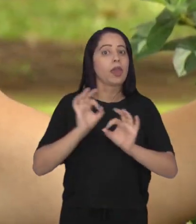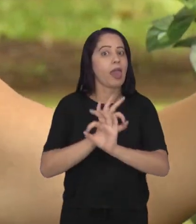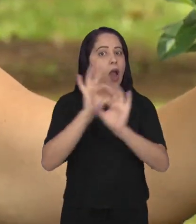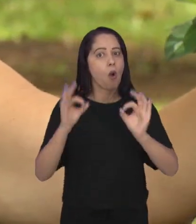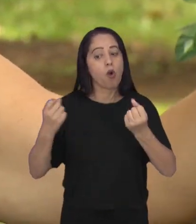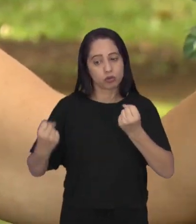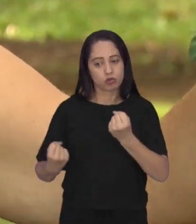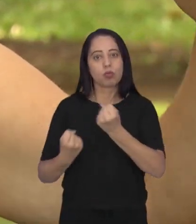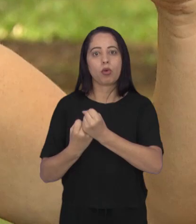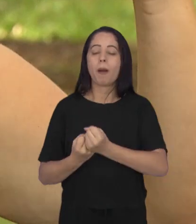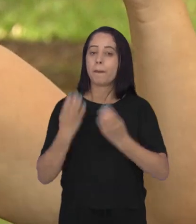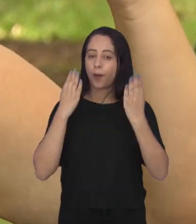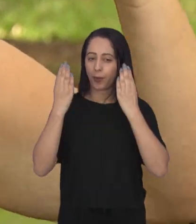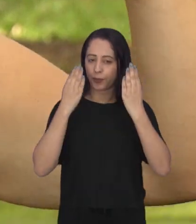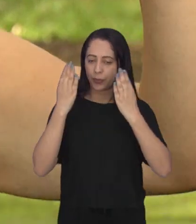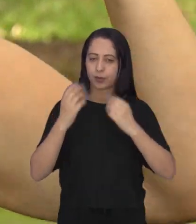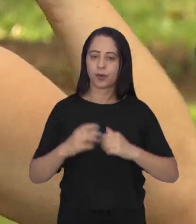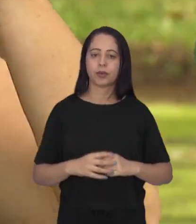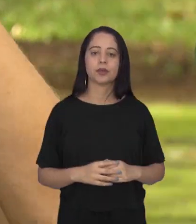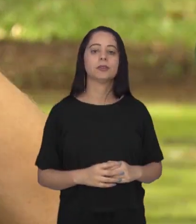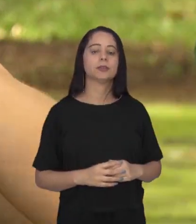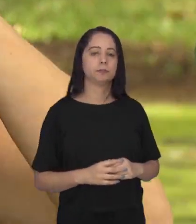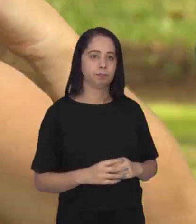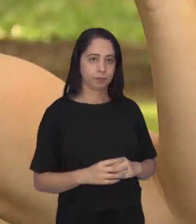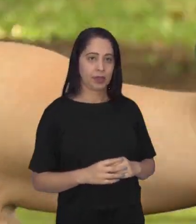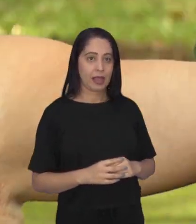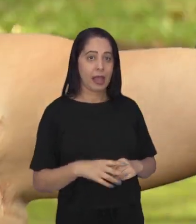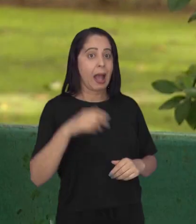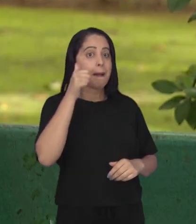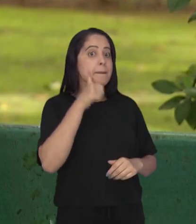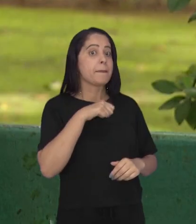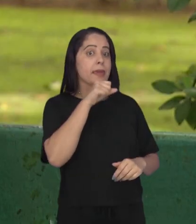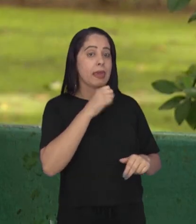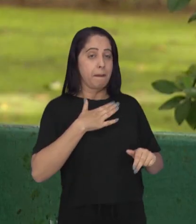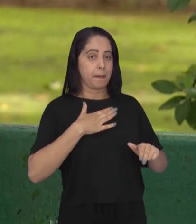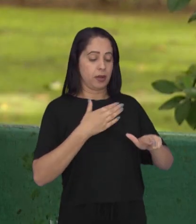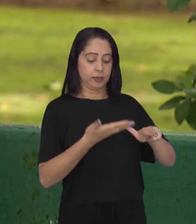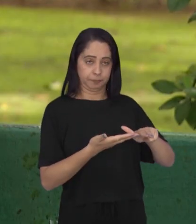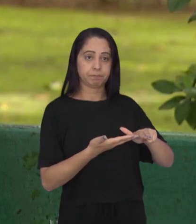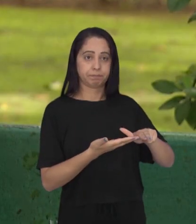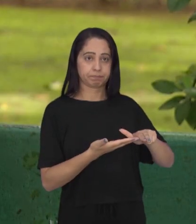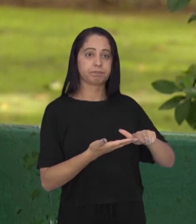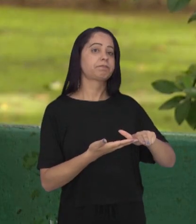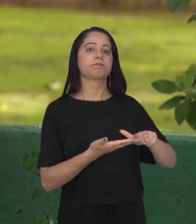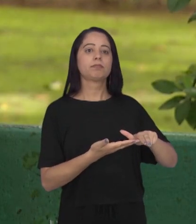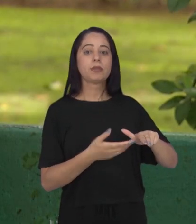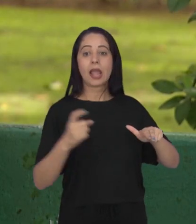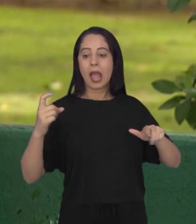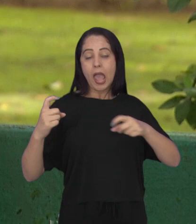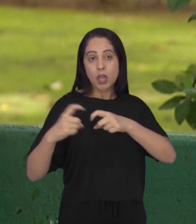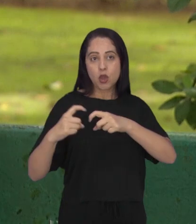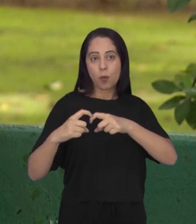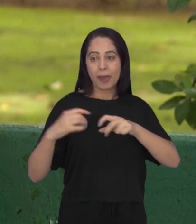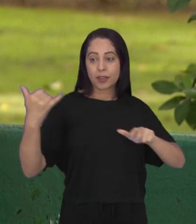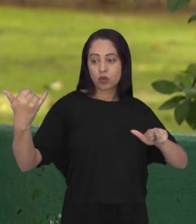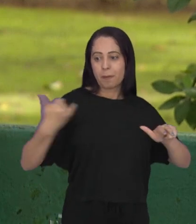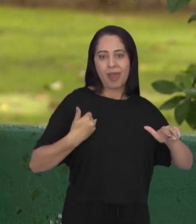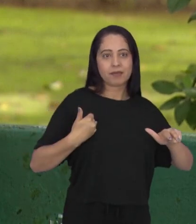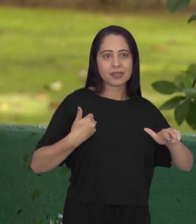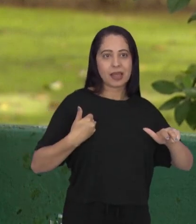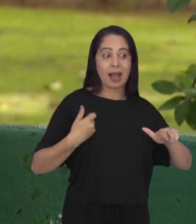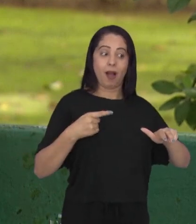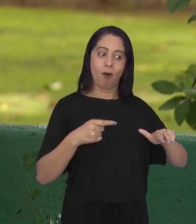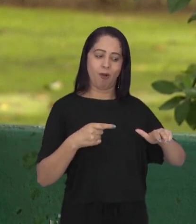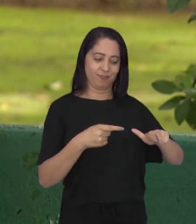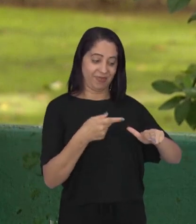benefícios de receber o apoio do psicólogo hospitalar. Quando minha mãe foi diagnosticada, quando o médico veio até mim no dia 30